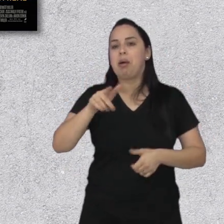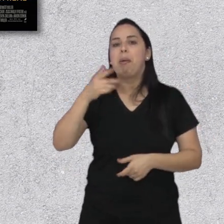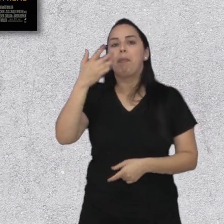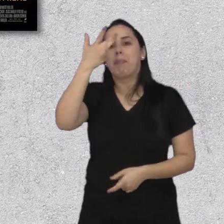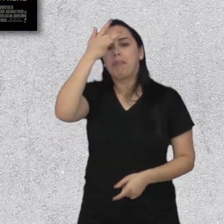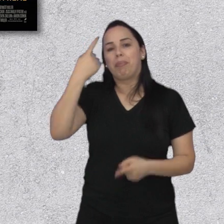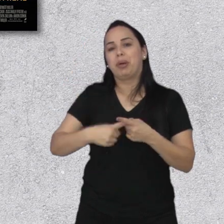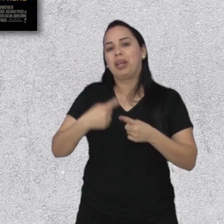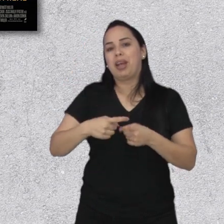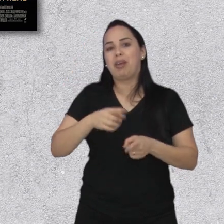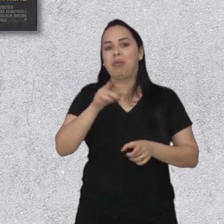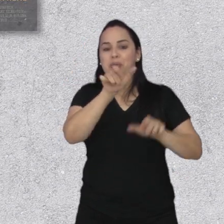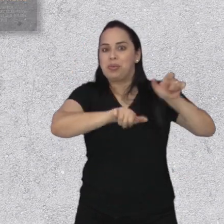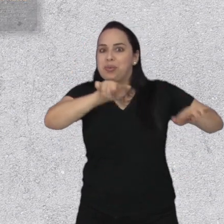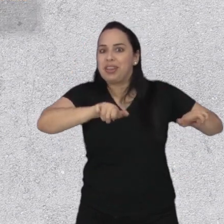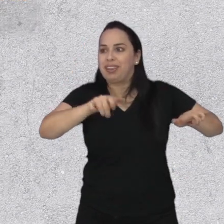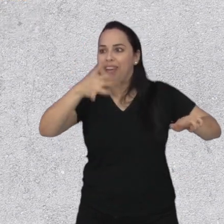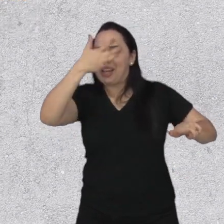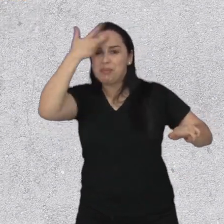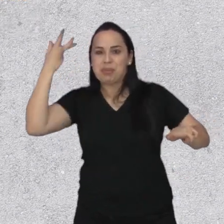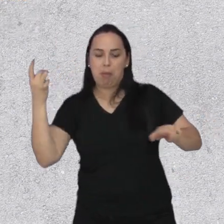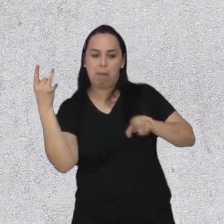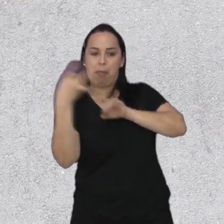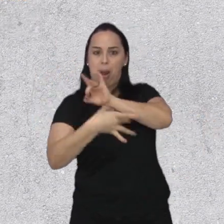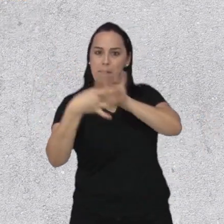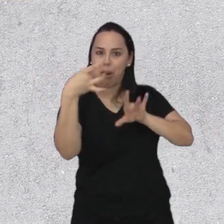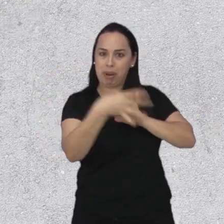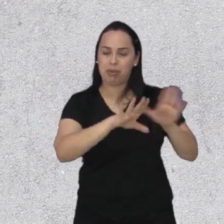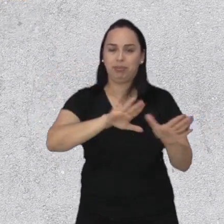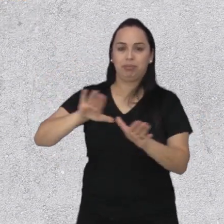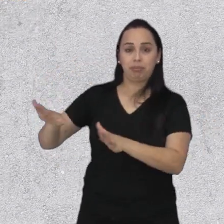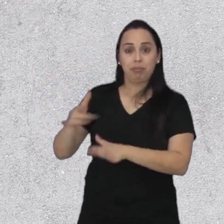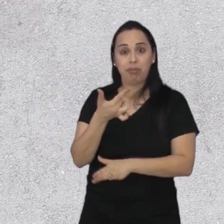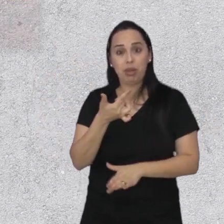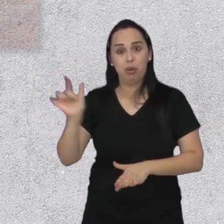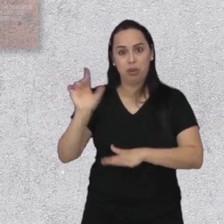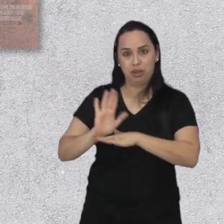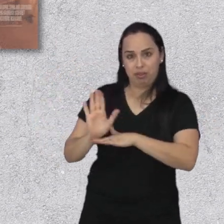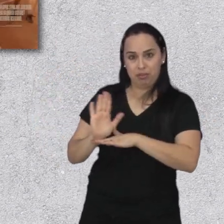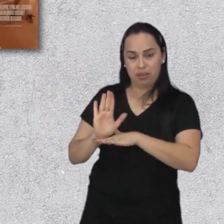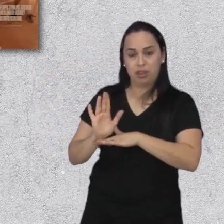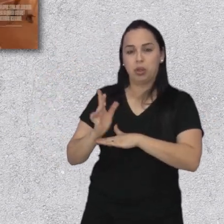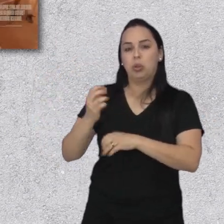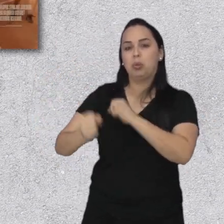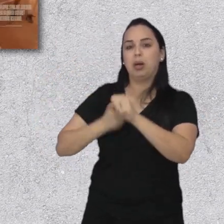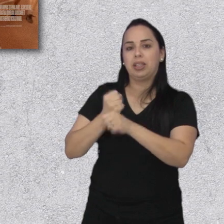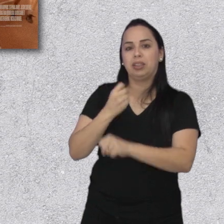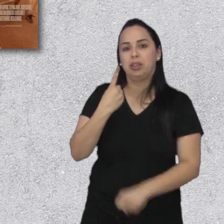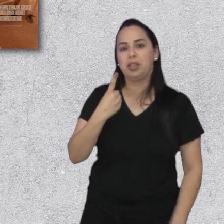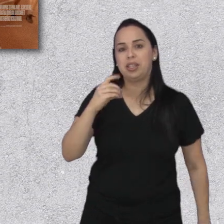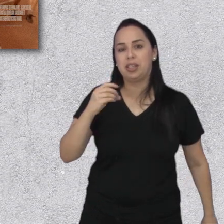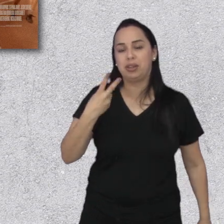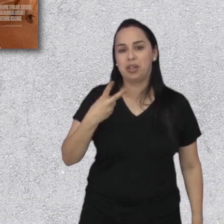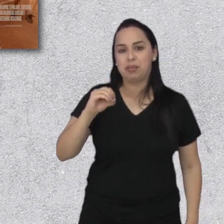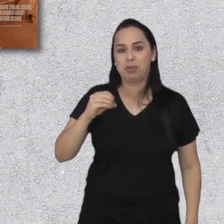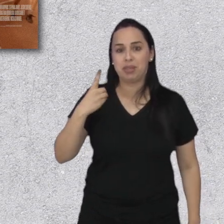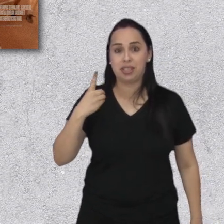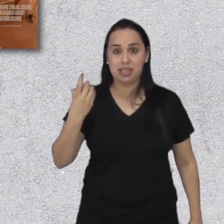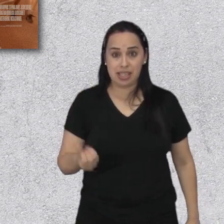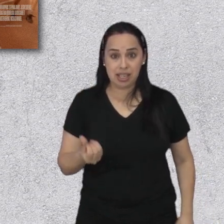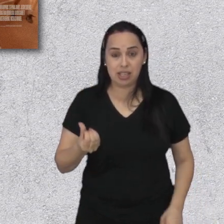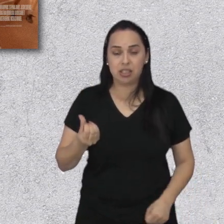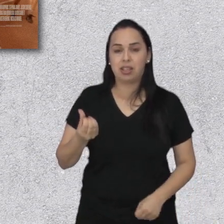rejeitados por outras equipes. O próximo filme, o filme Raça, do ano de 2016, que se passa em